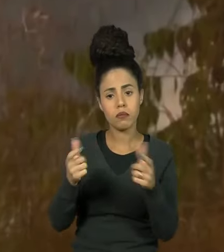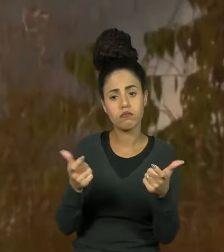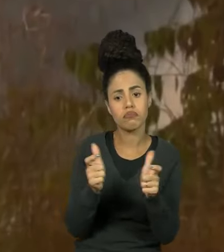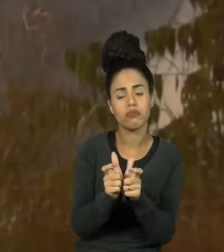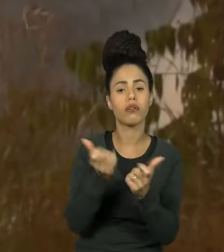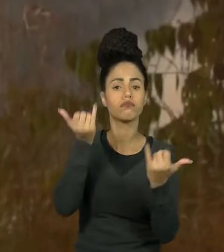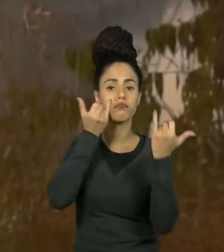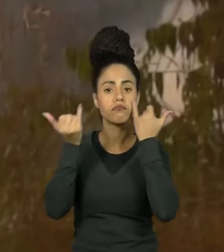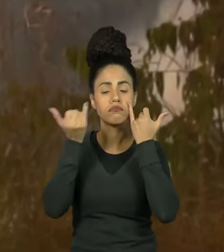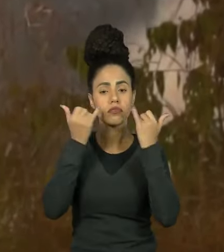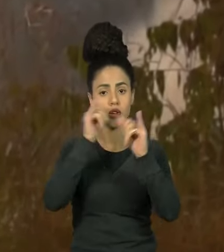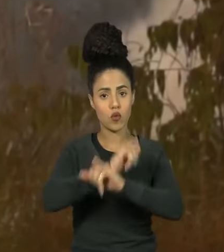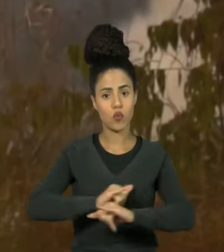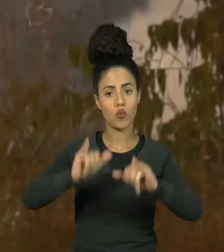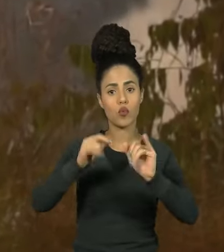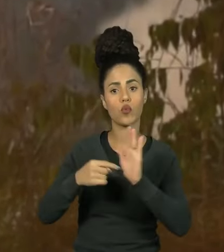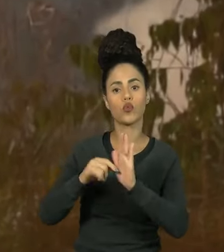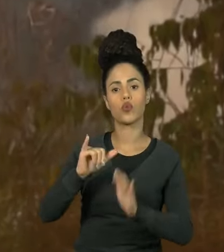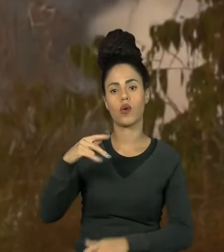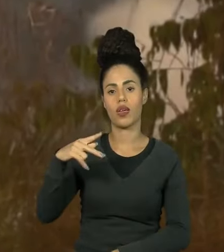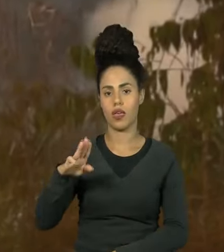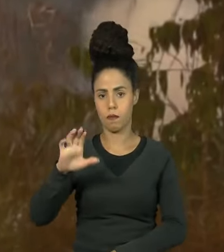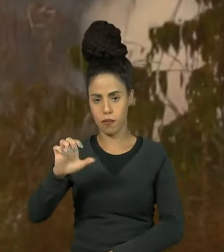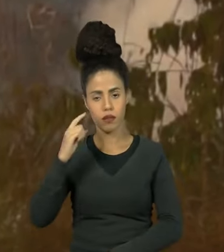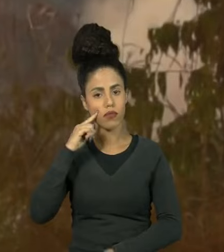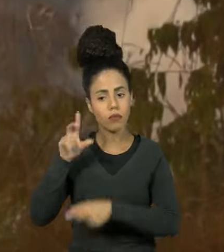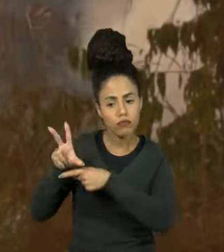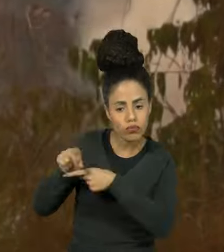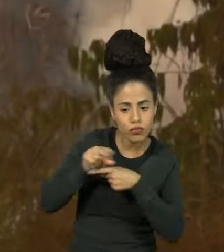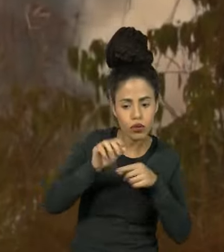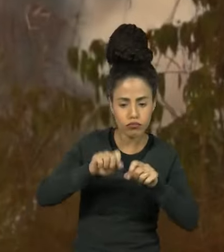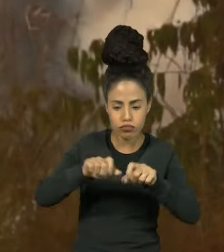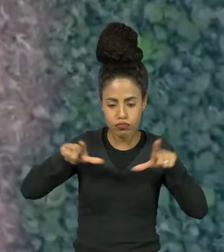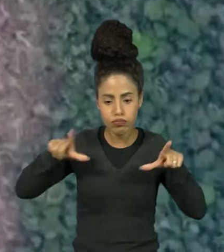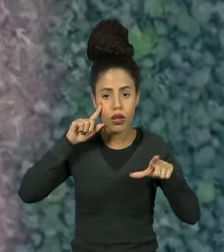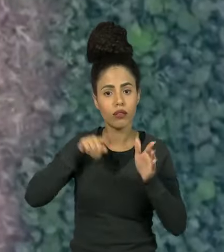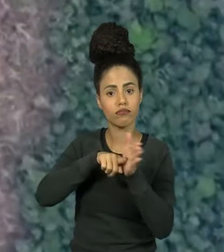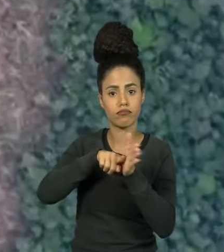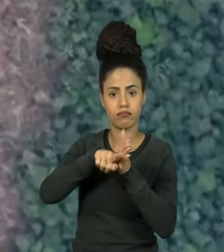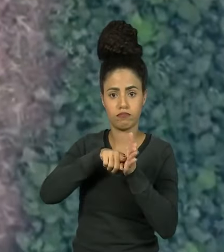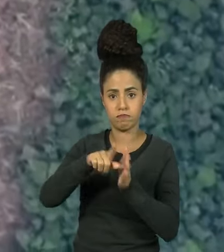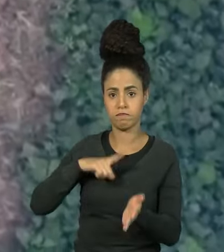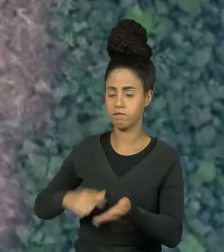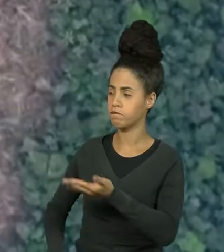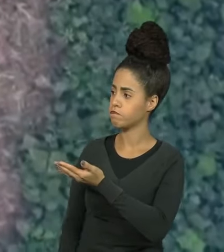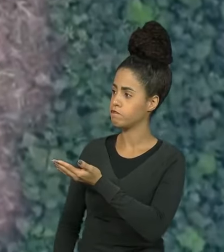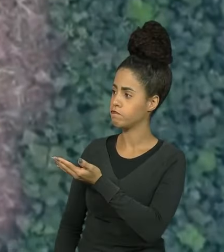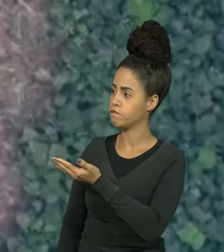dados são do sistema DETER do INPE, Instituto Nacional de Pesquisas Espaciais.